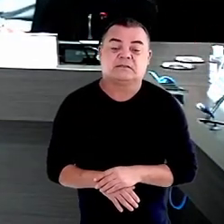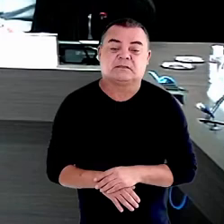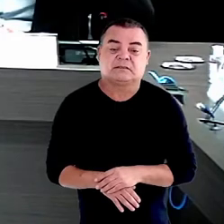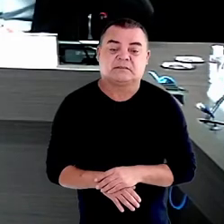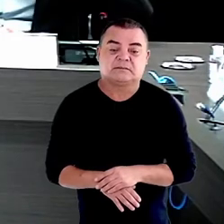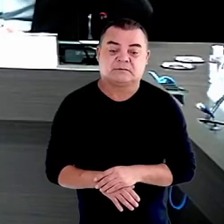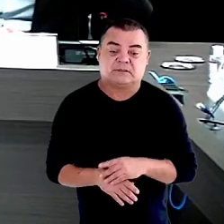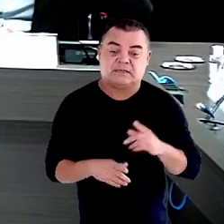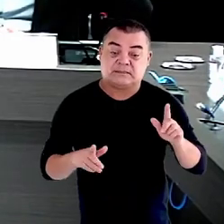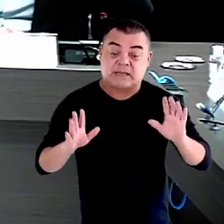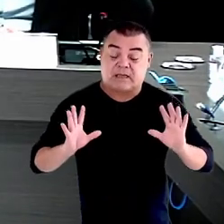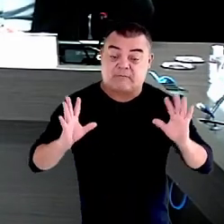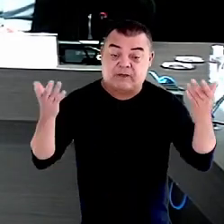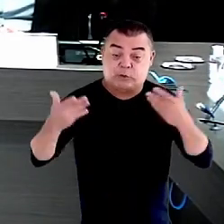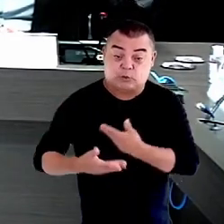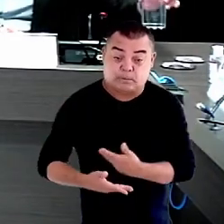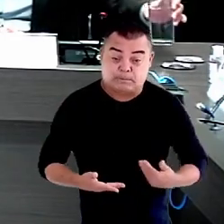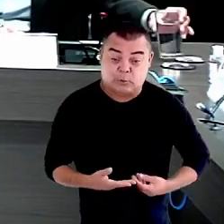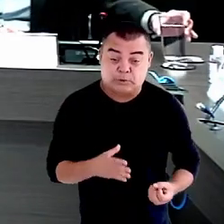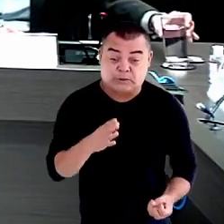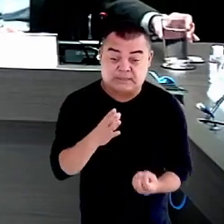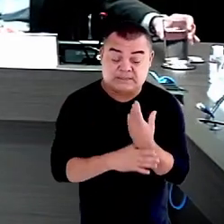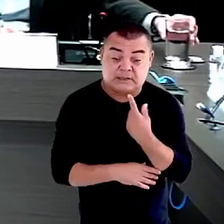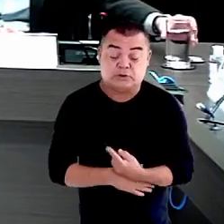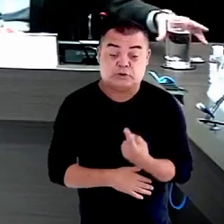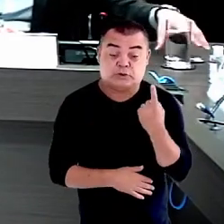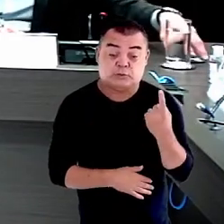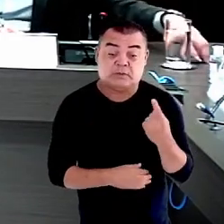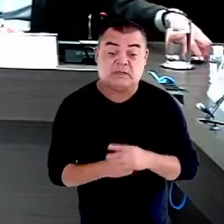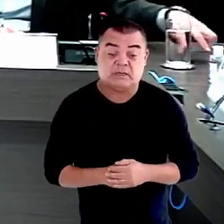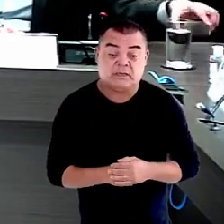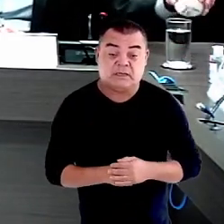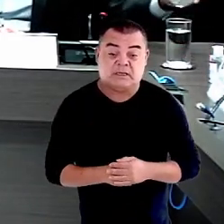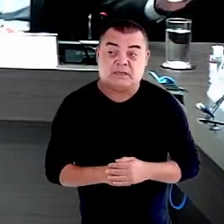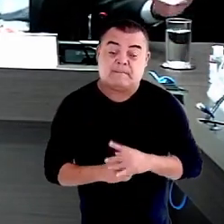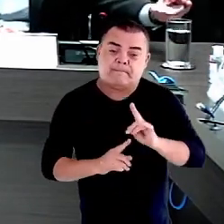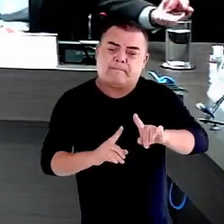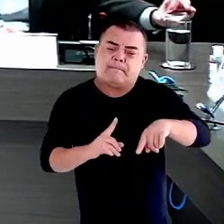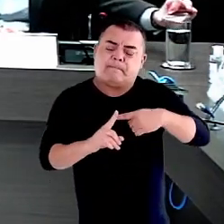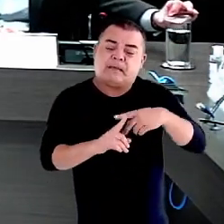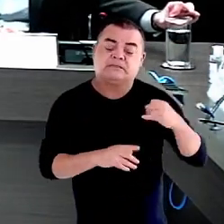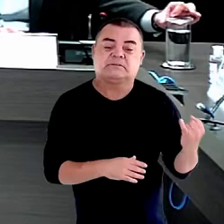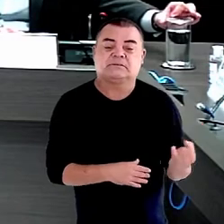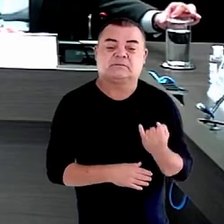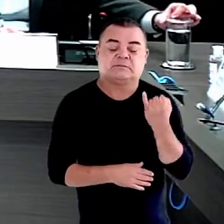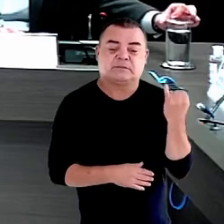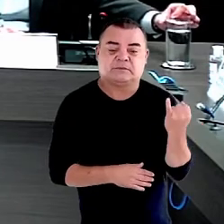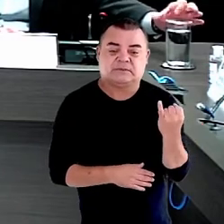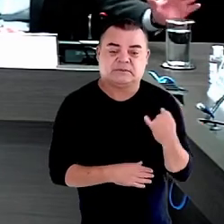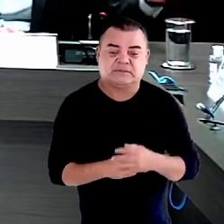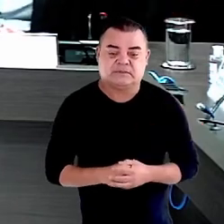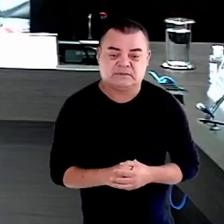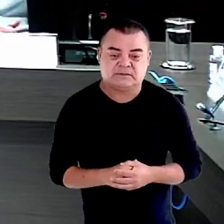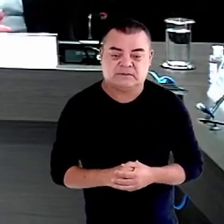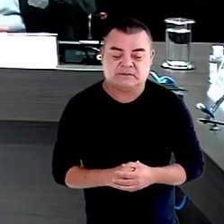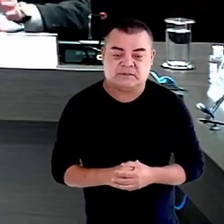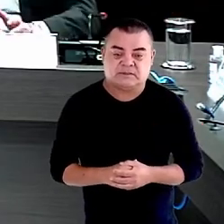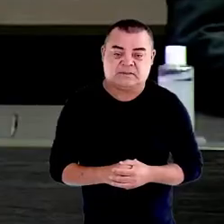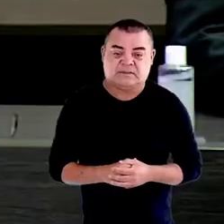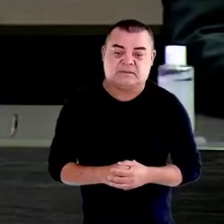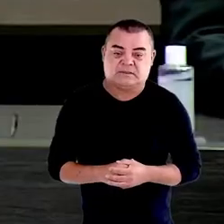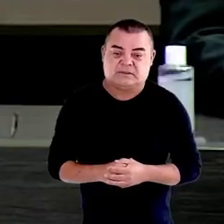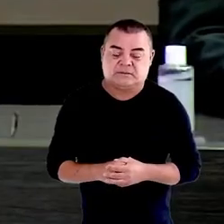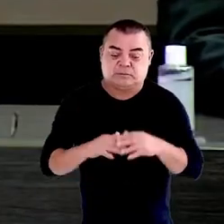instalação de uma das suas mais importantes ramificações,